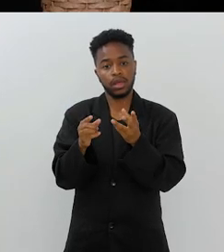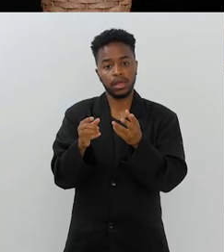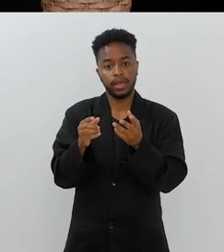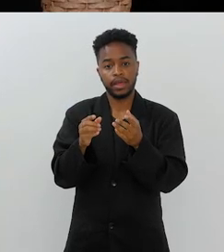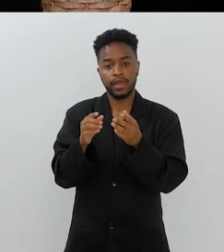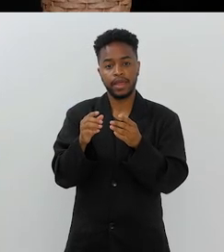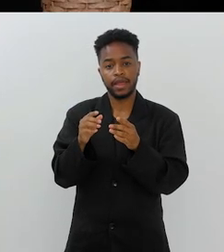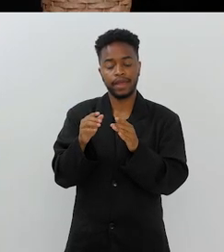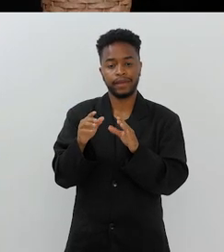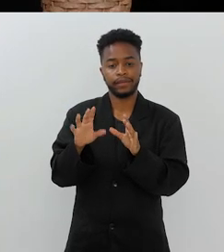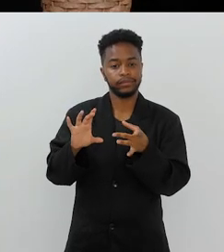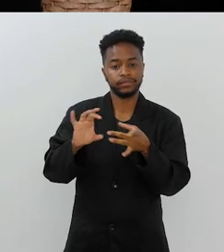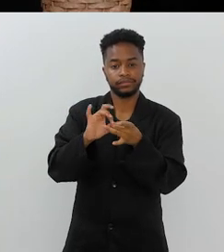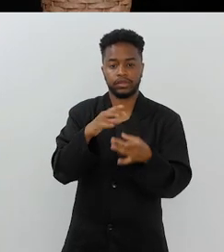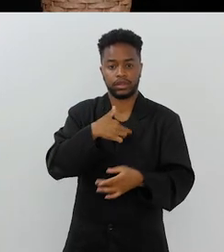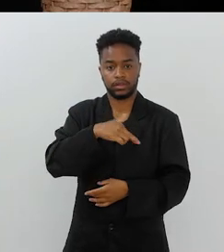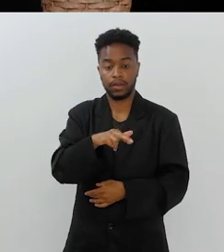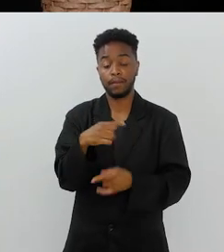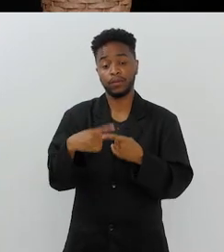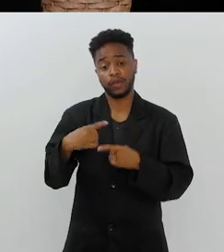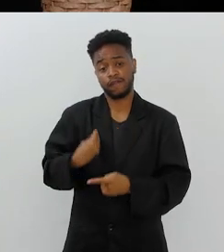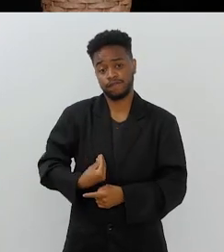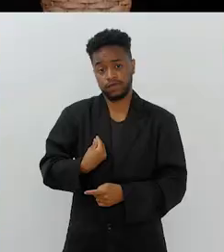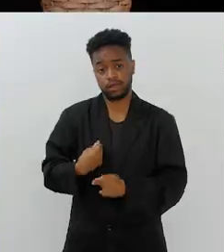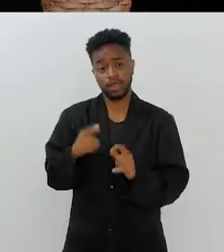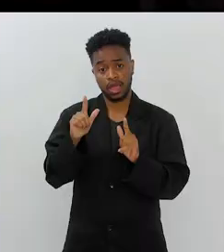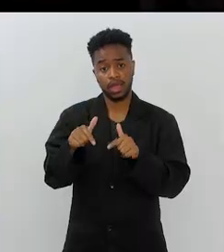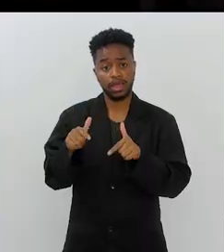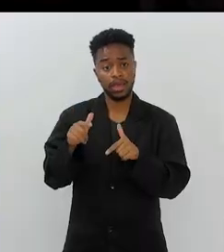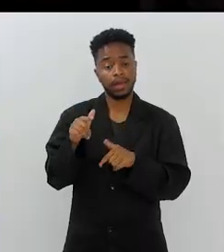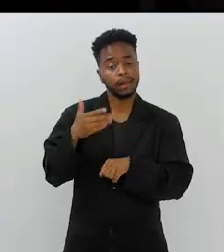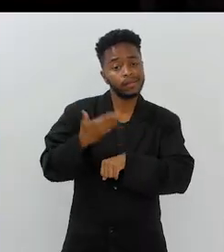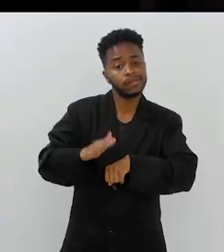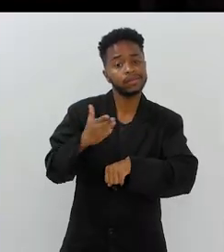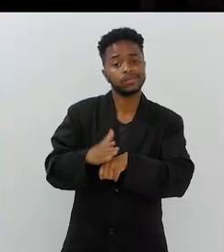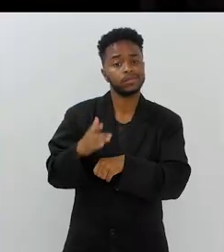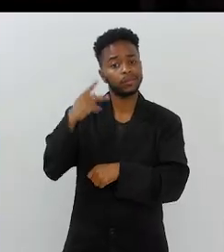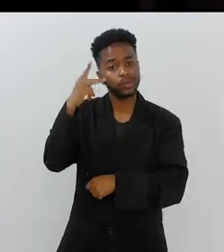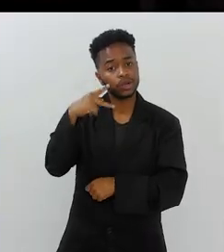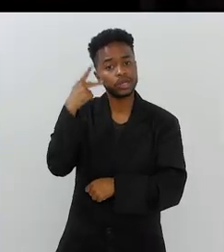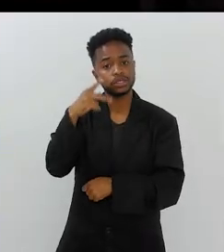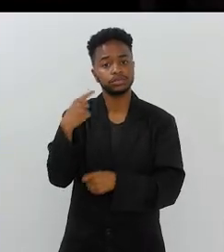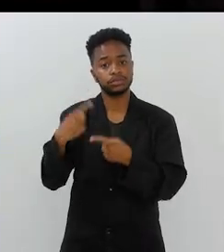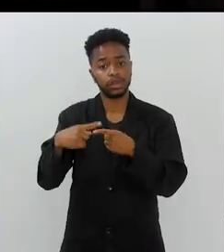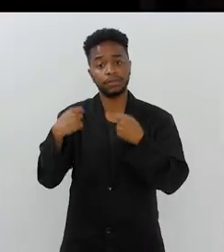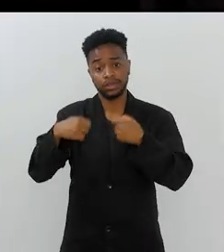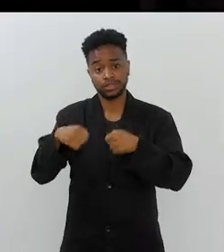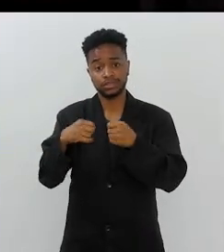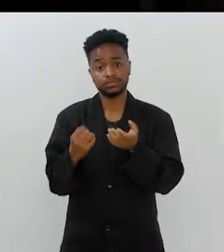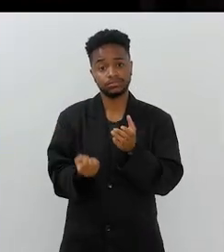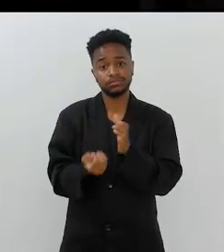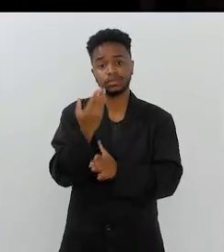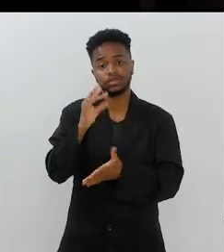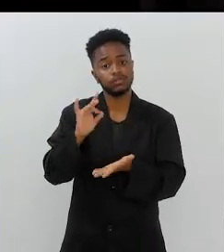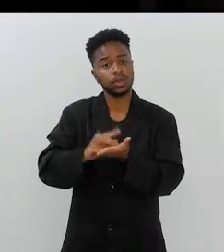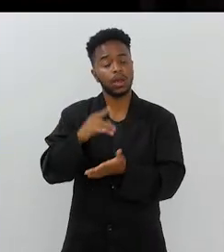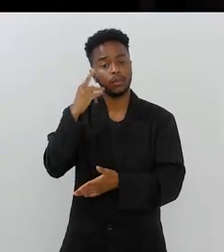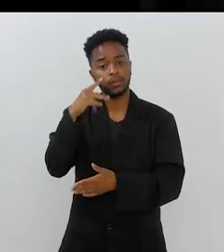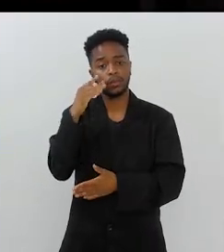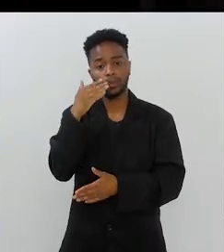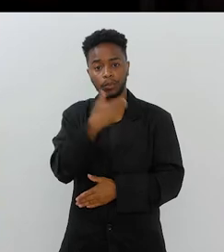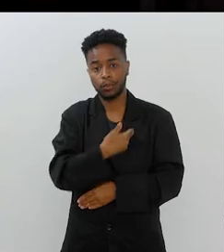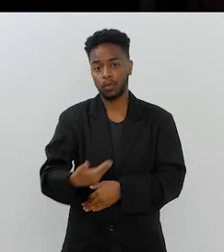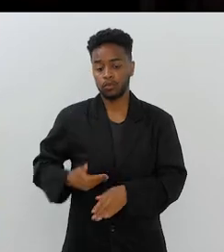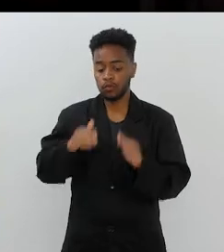ela é um exercício da política toda. E a gente precisa desse exercício para que crie uma política